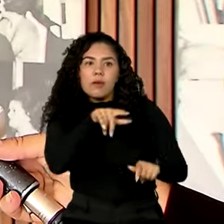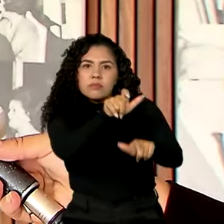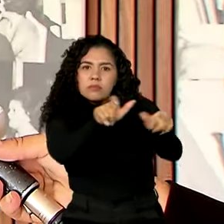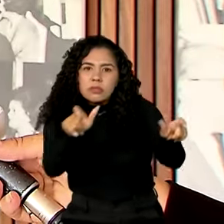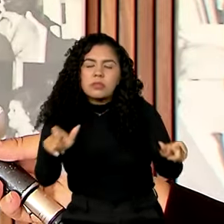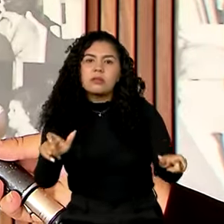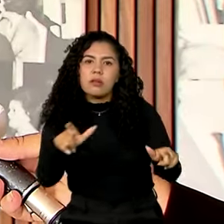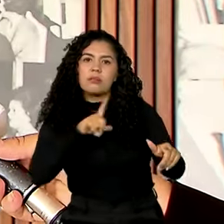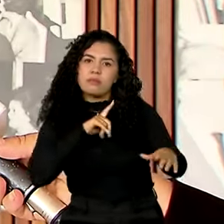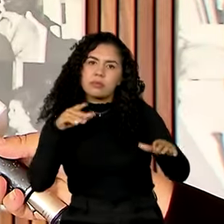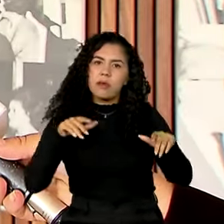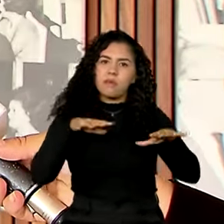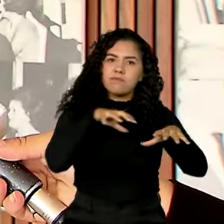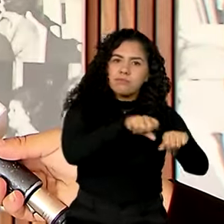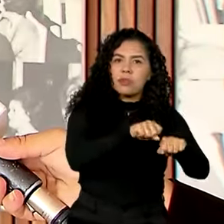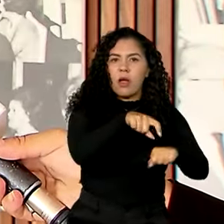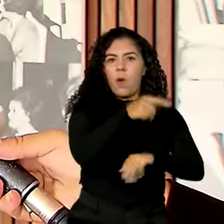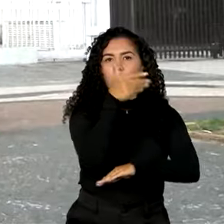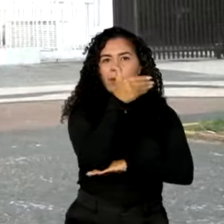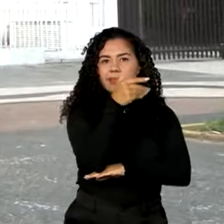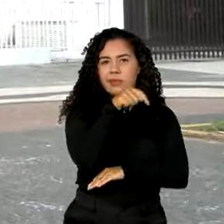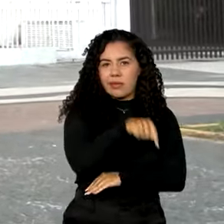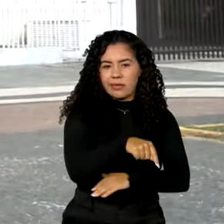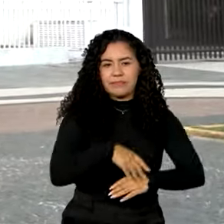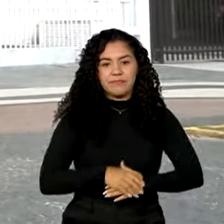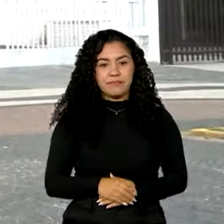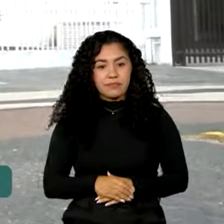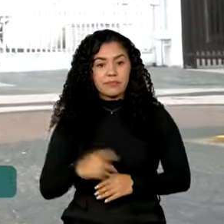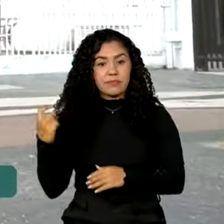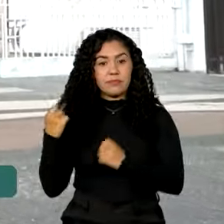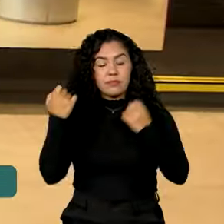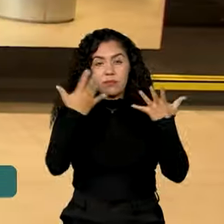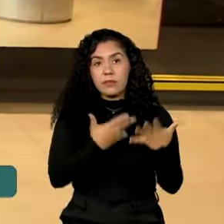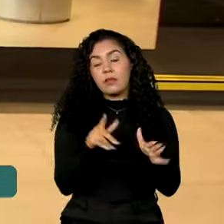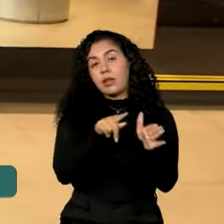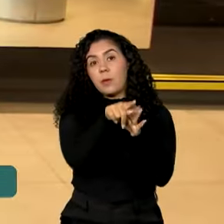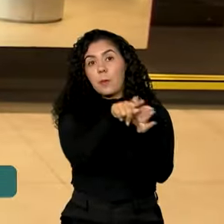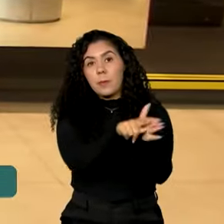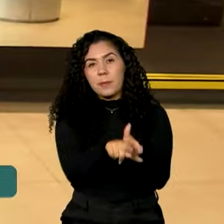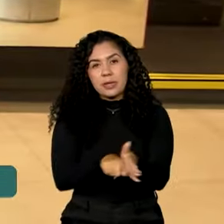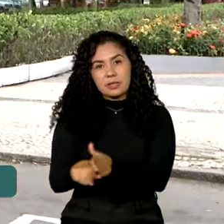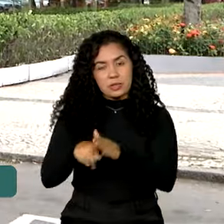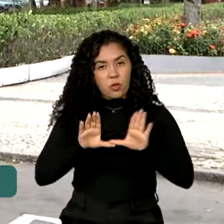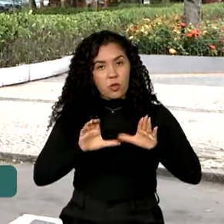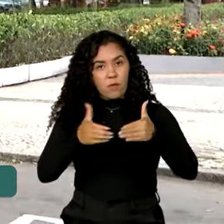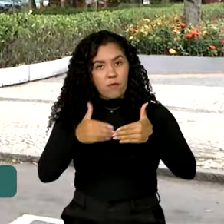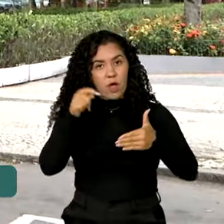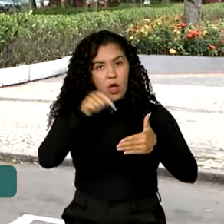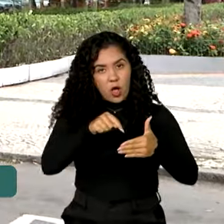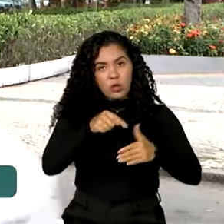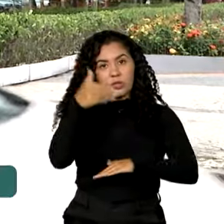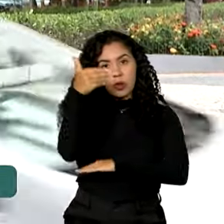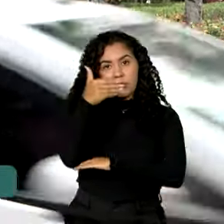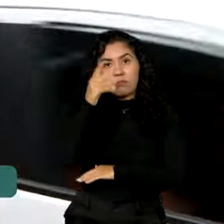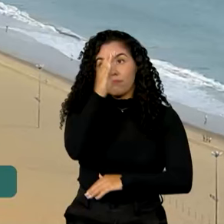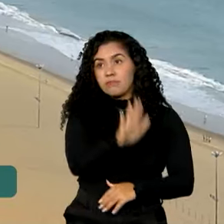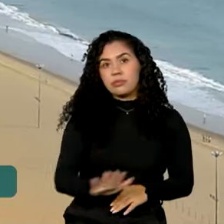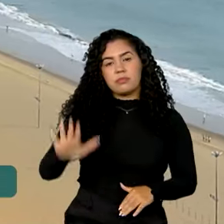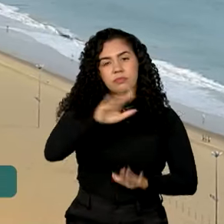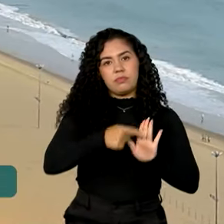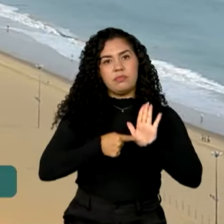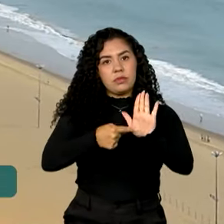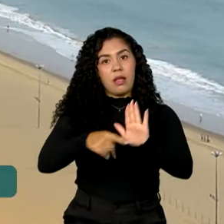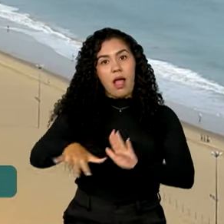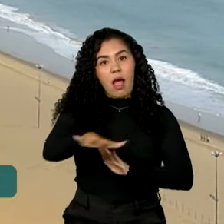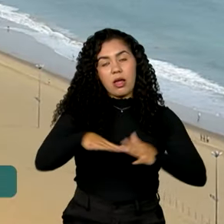pudessem se hospedar nos nossos hotéis. Uma pesquisa do Fórum de Operadores Hoteleiros do Brasil mostrou que o mercado do